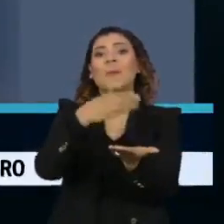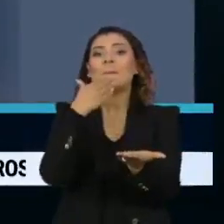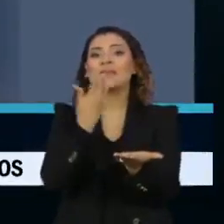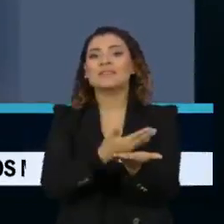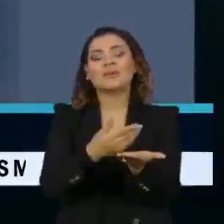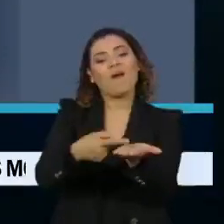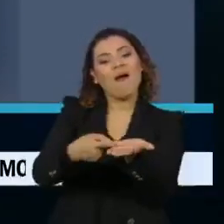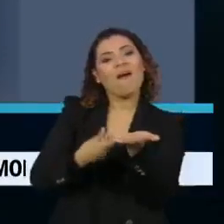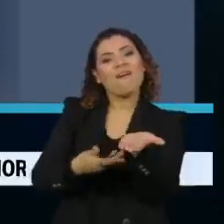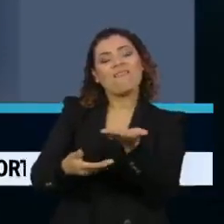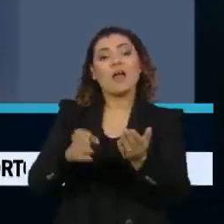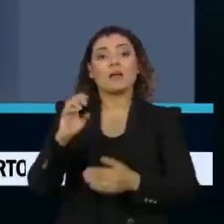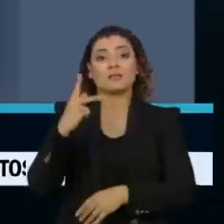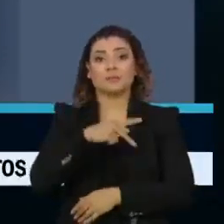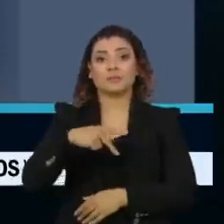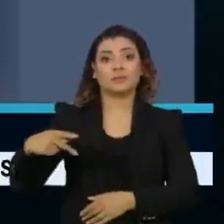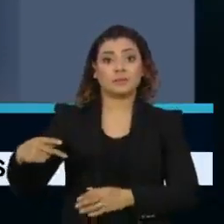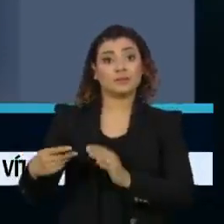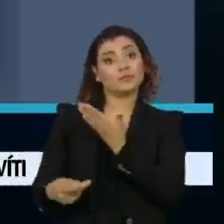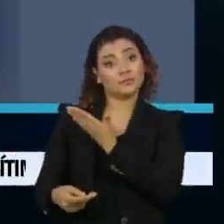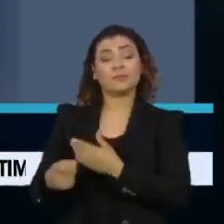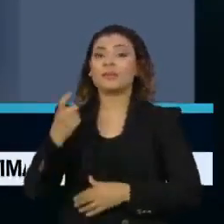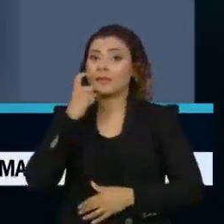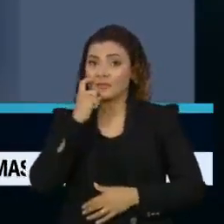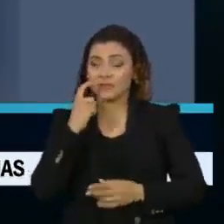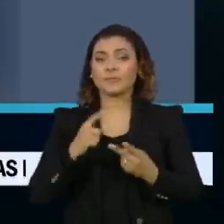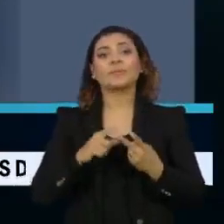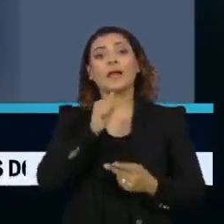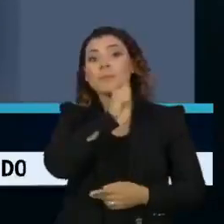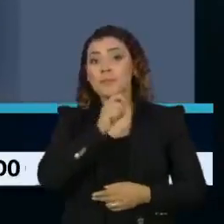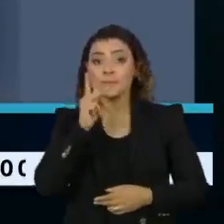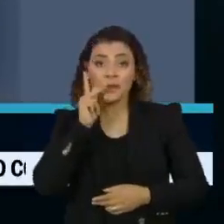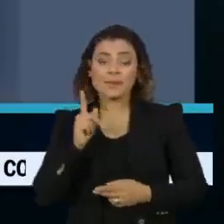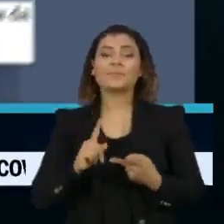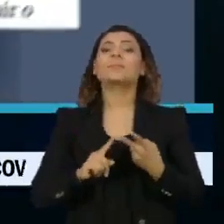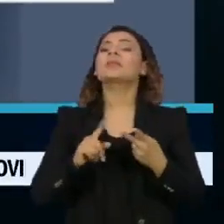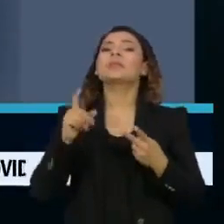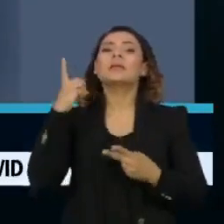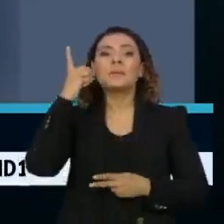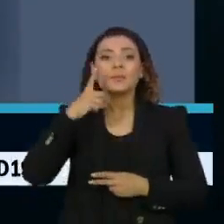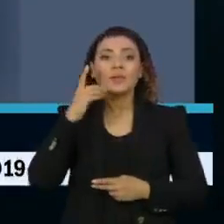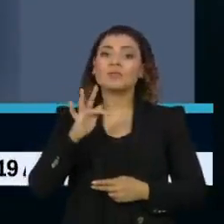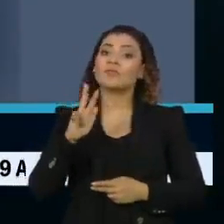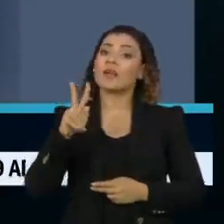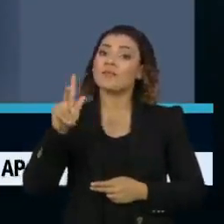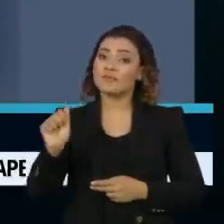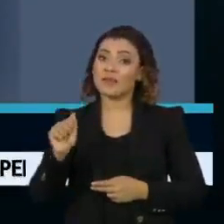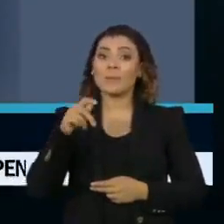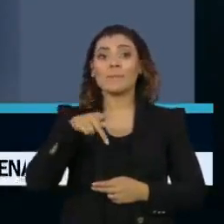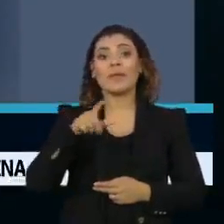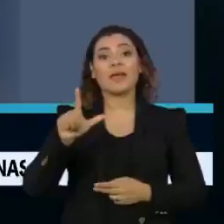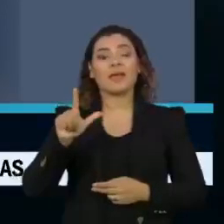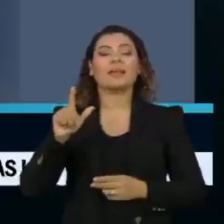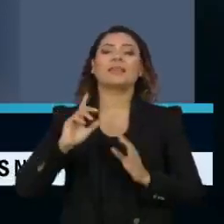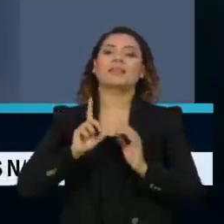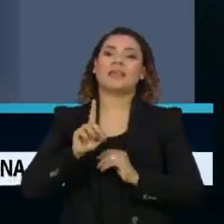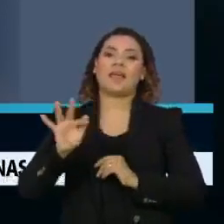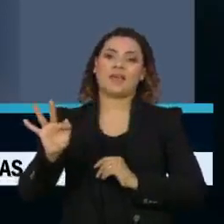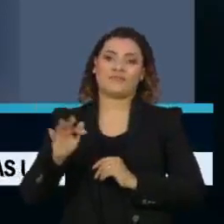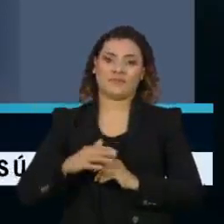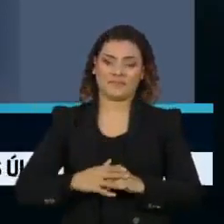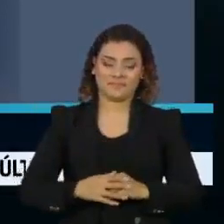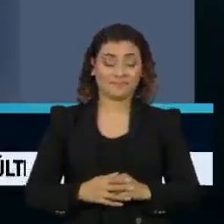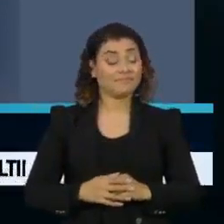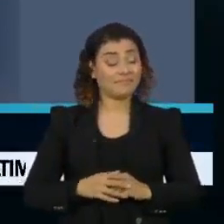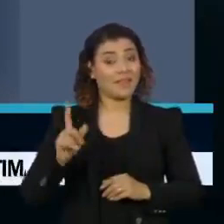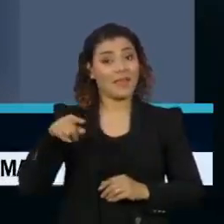ex-presidente do Senado, Davi Alcolumbre, do Democratas do Amapá e a então deputada, Flávia Arruda, do PL do Distrito Federal,